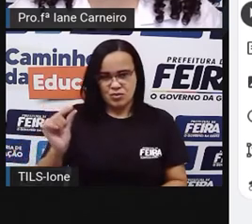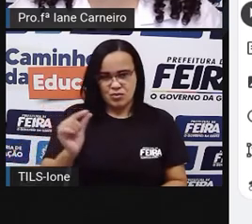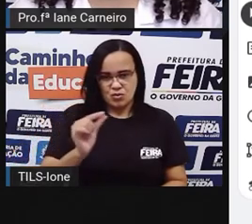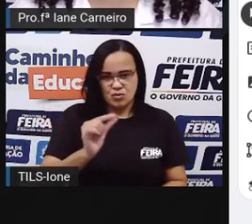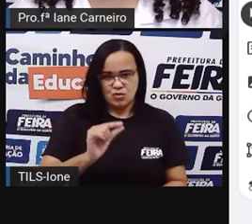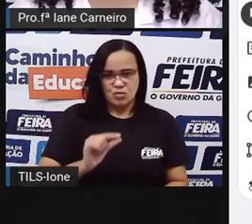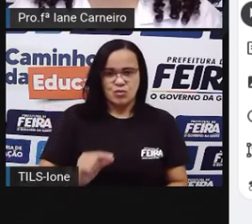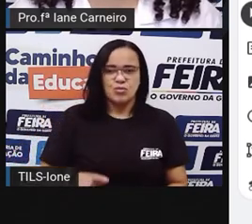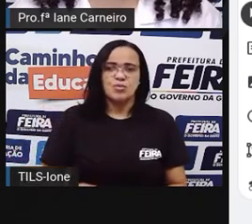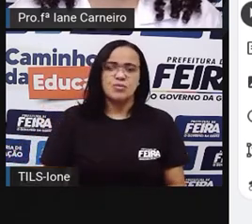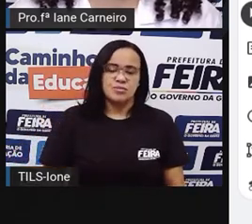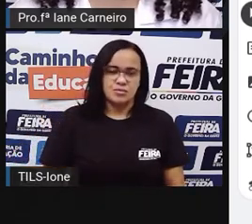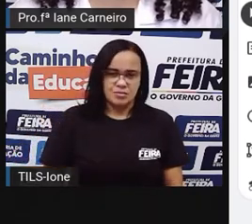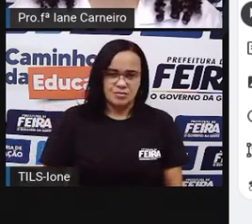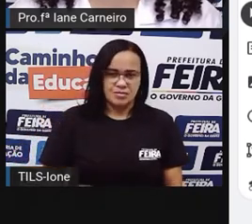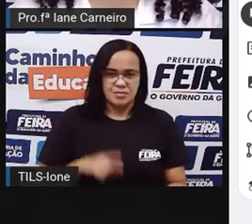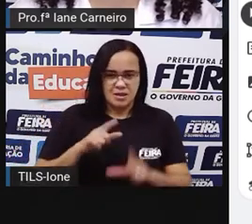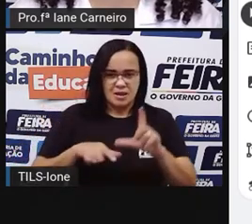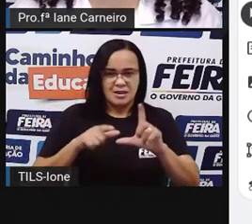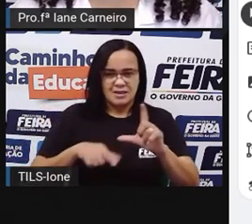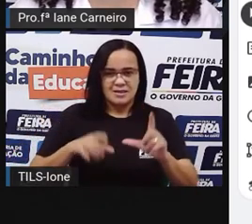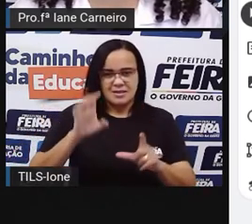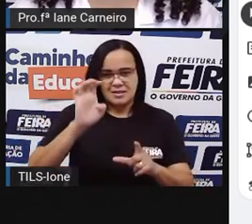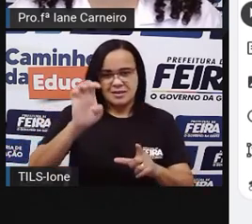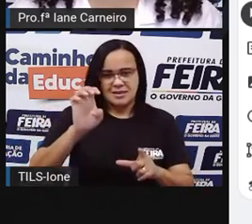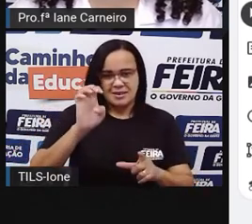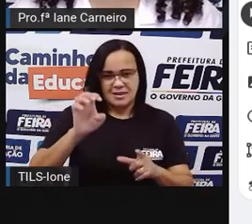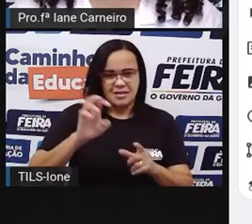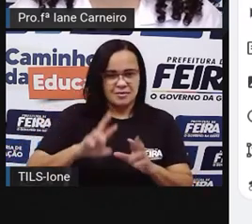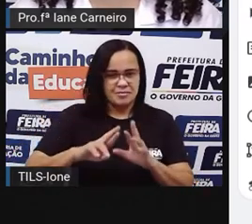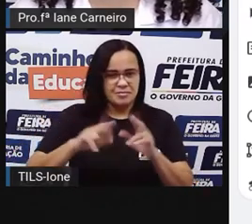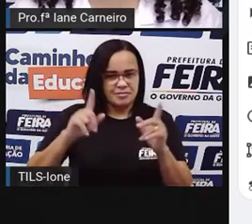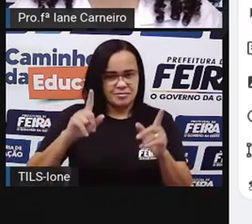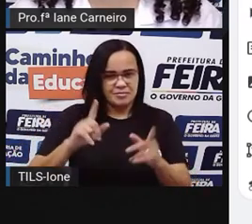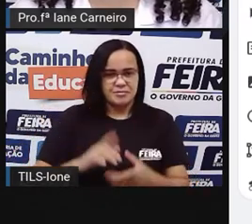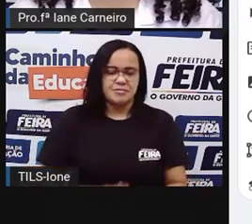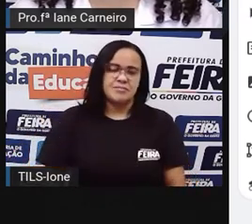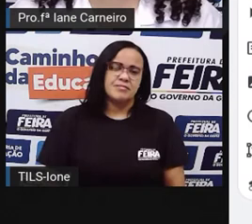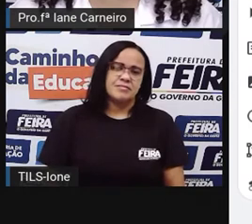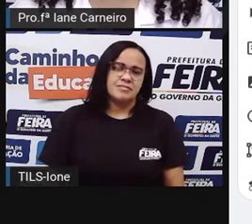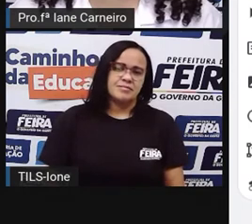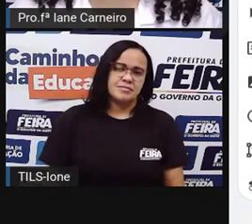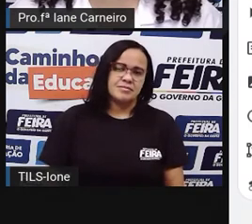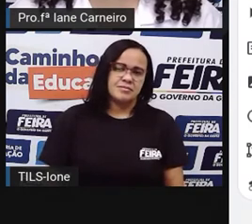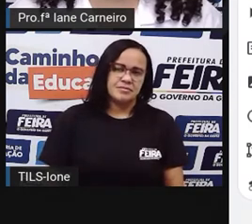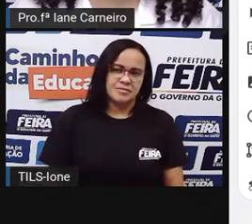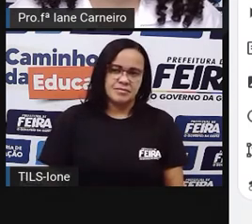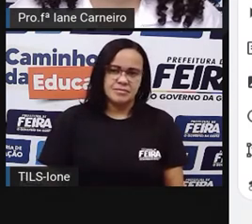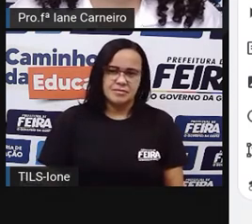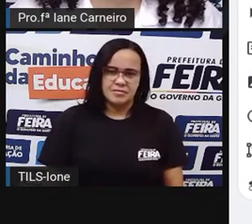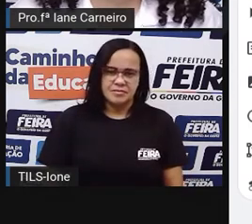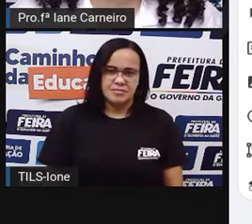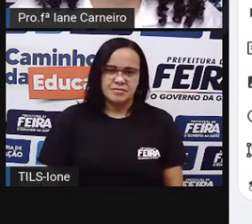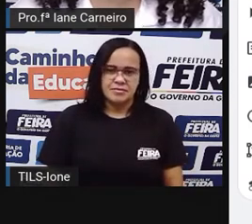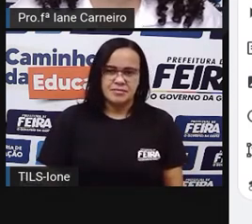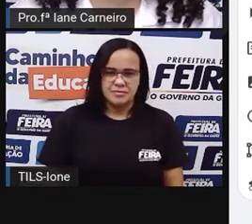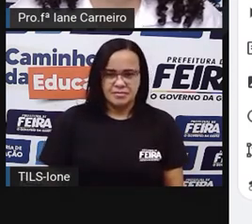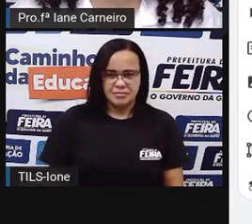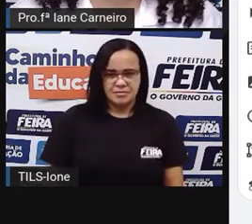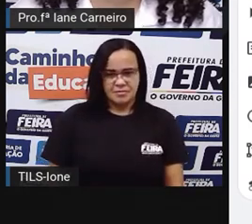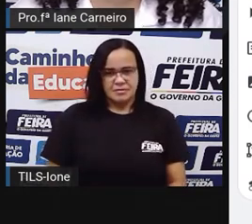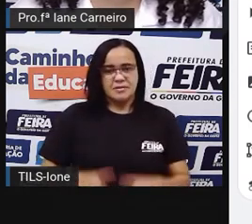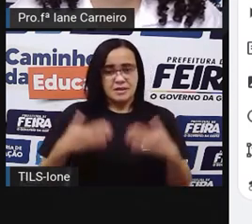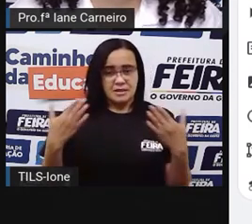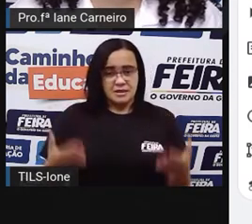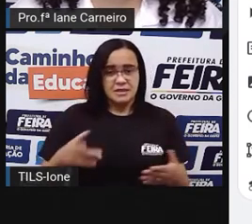Está vendo a letra E como está diferente? Tá bom? Vou apagar aqui. Então, por isso que a Pró escolheu outro tipo de